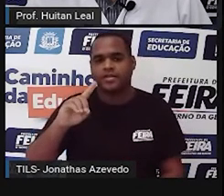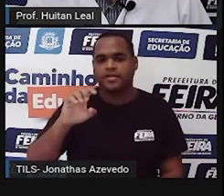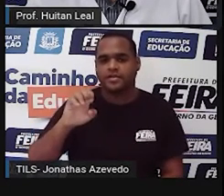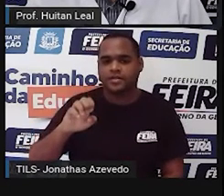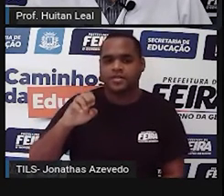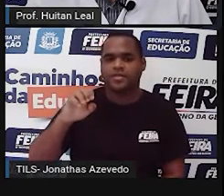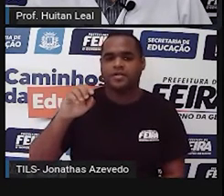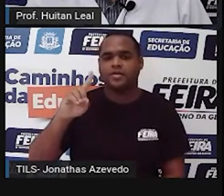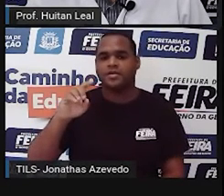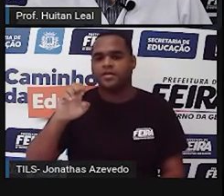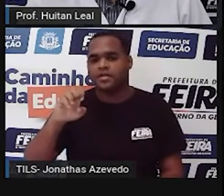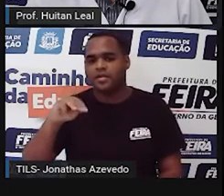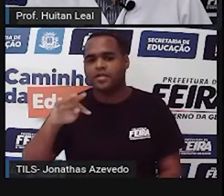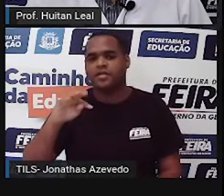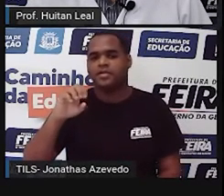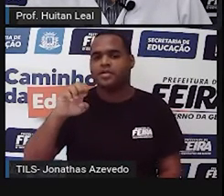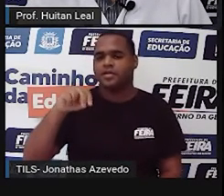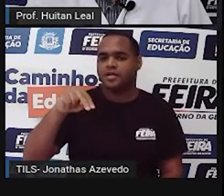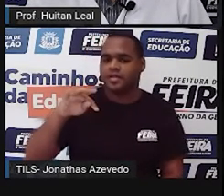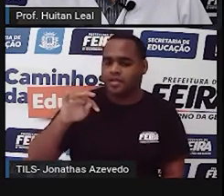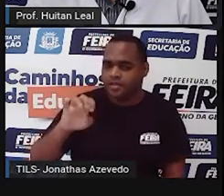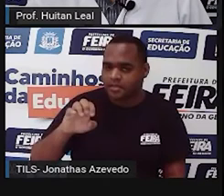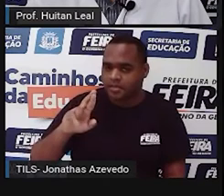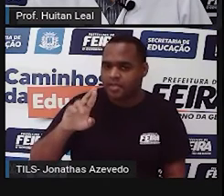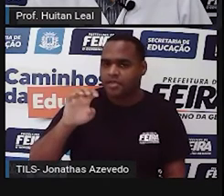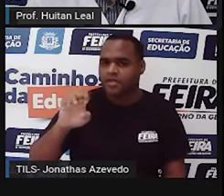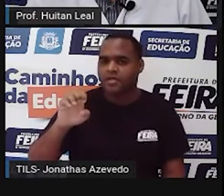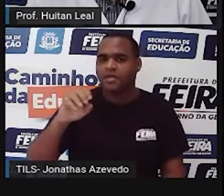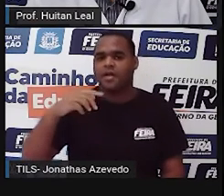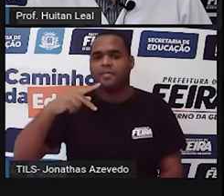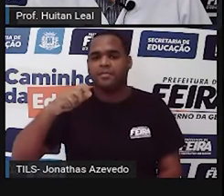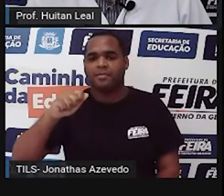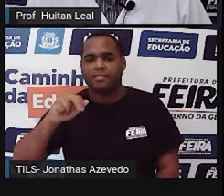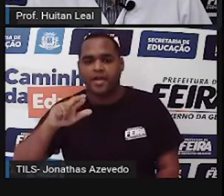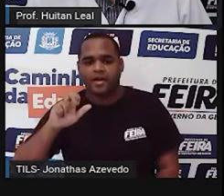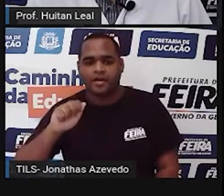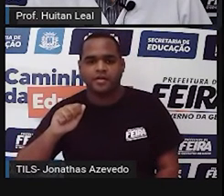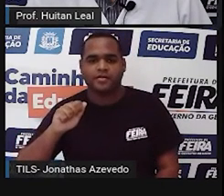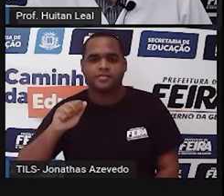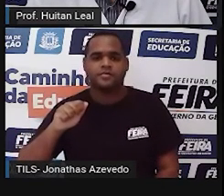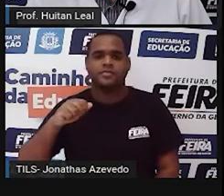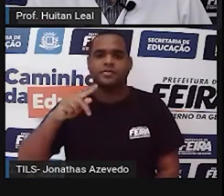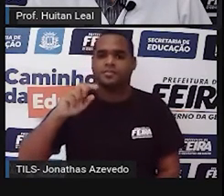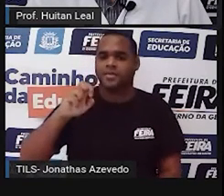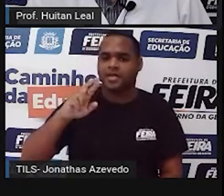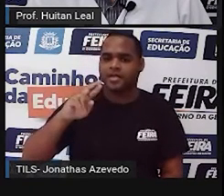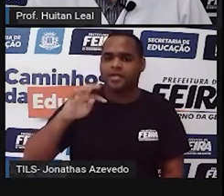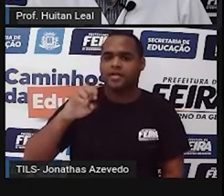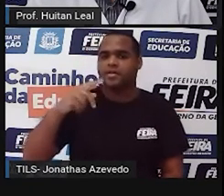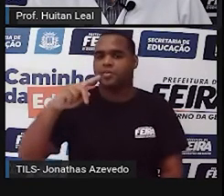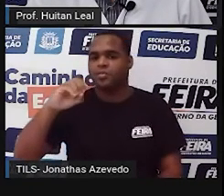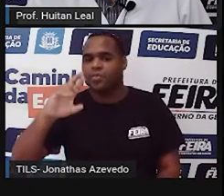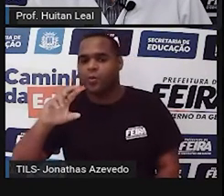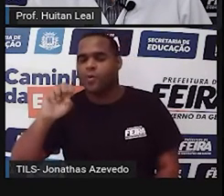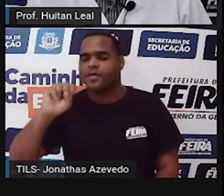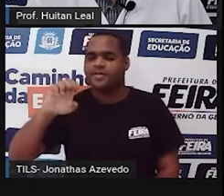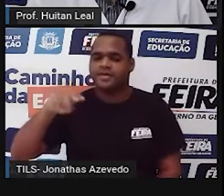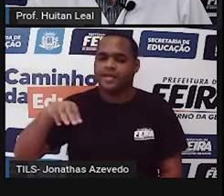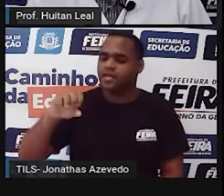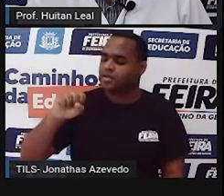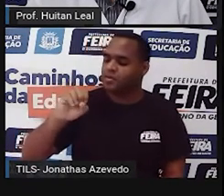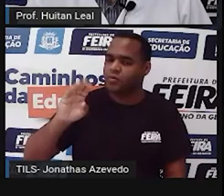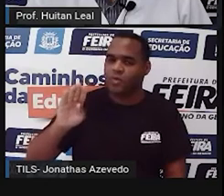desde, em, entre, para, perante, por, sem,